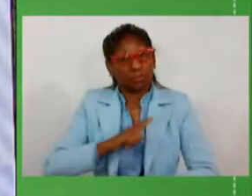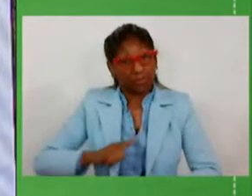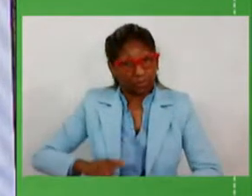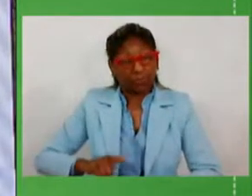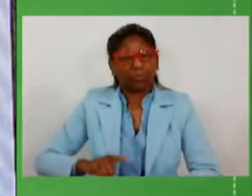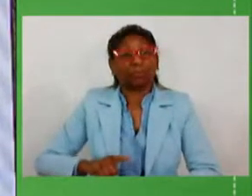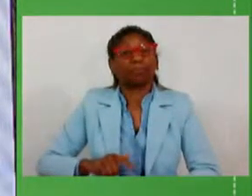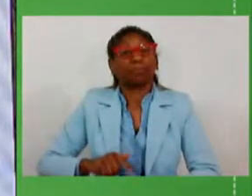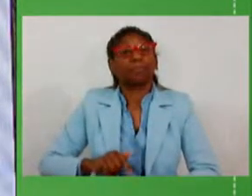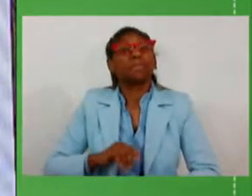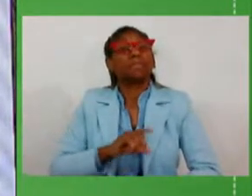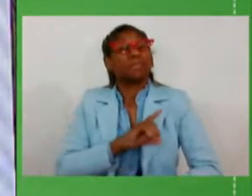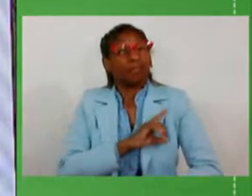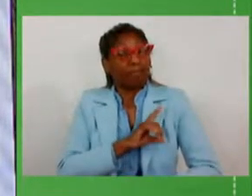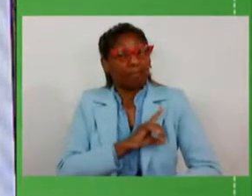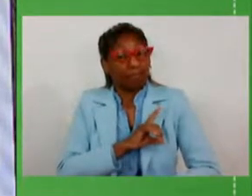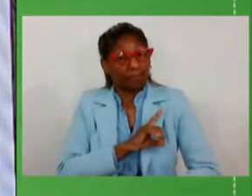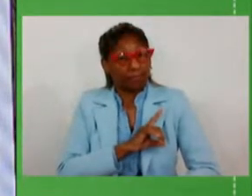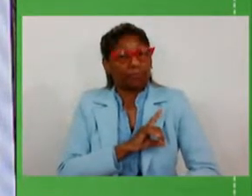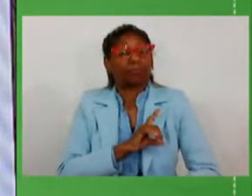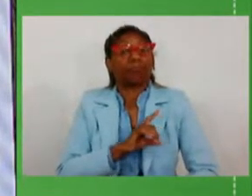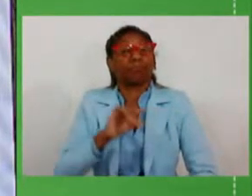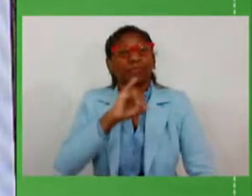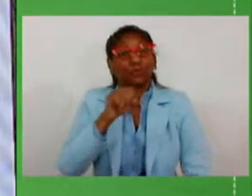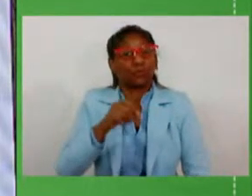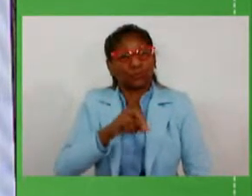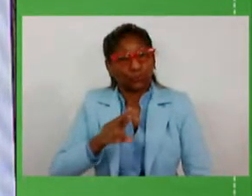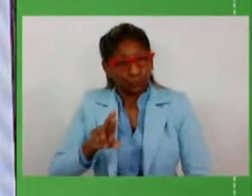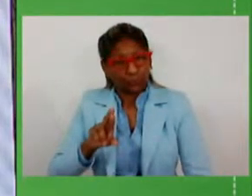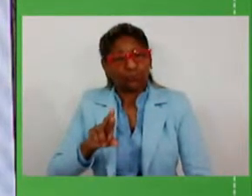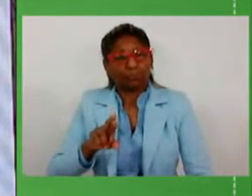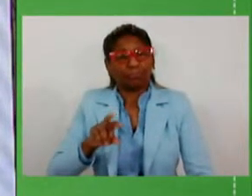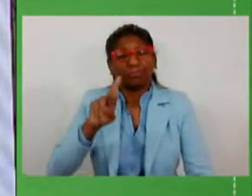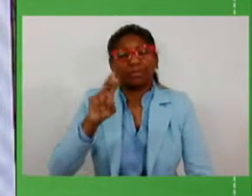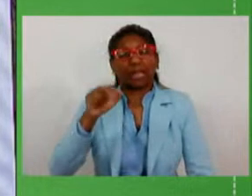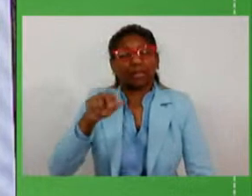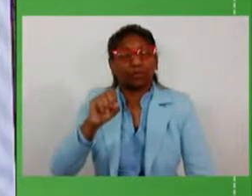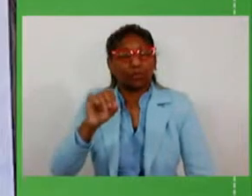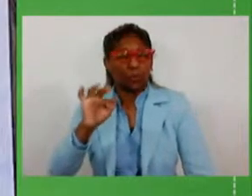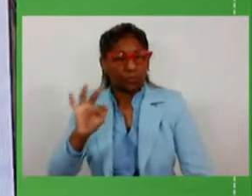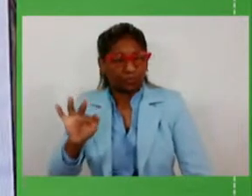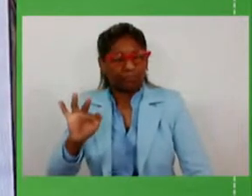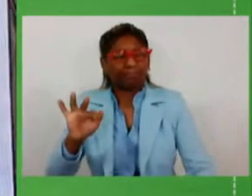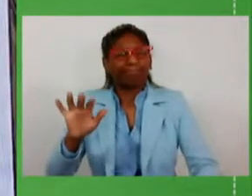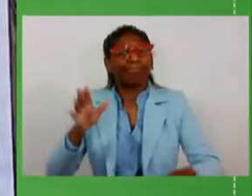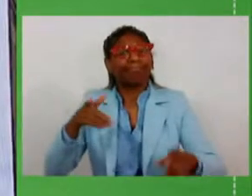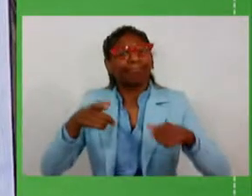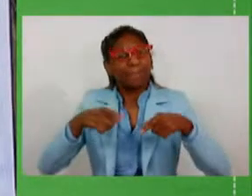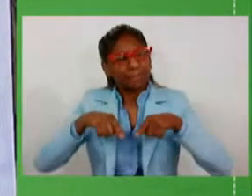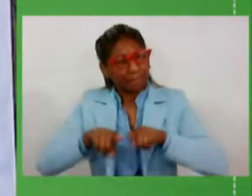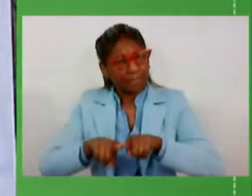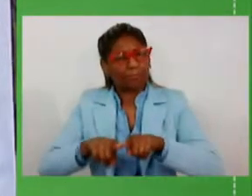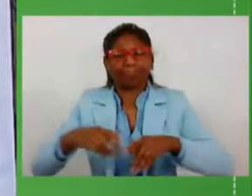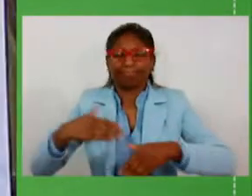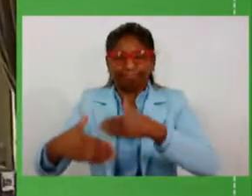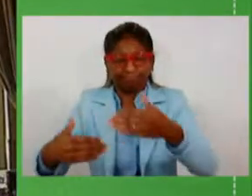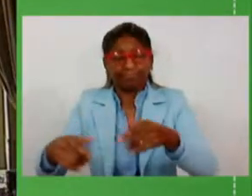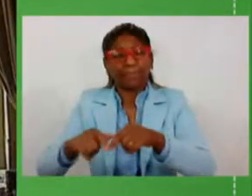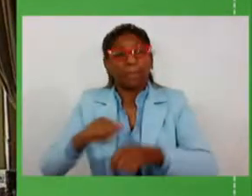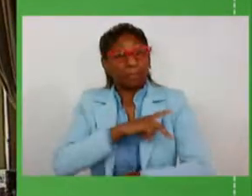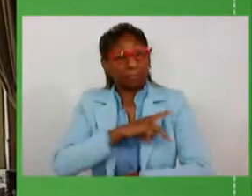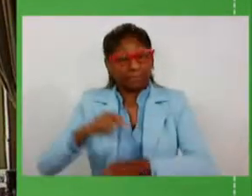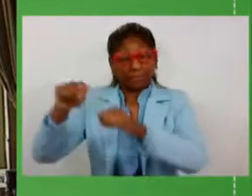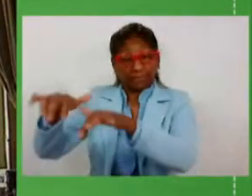delegado Ranolfo Vieira Júnior, parceiro desta jornada. Saudar o presidente da Assembleia Legislativa do Estado,